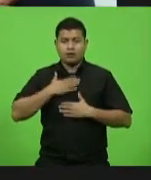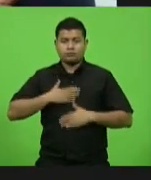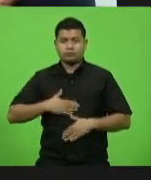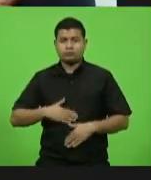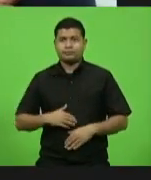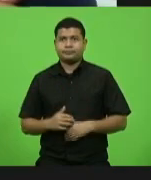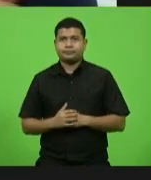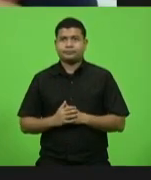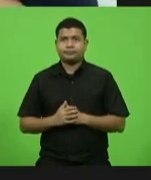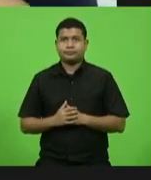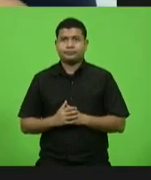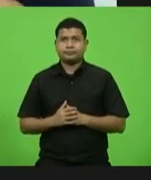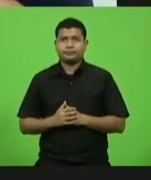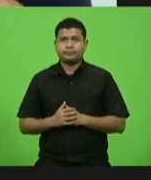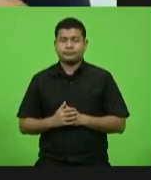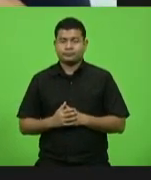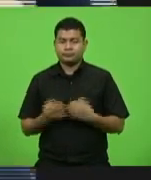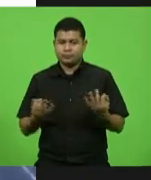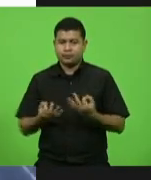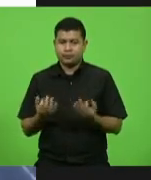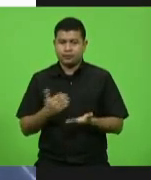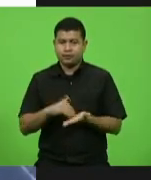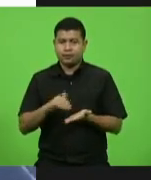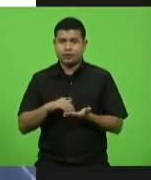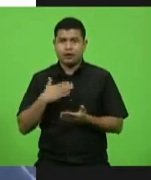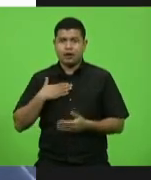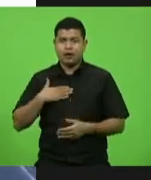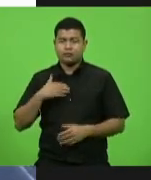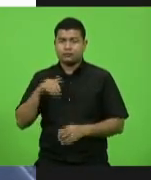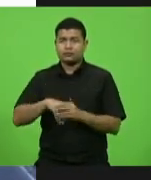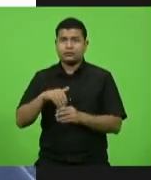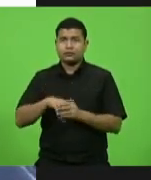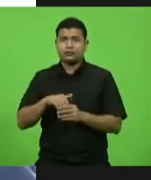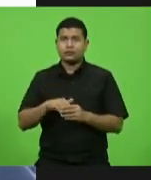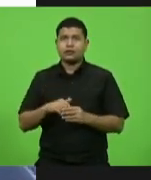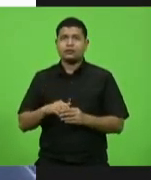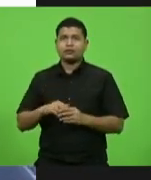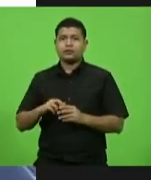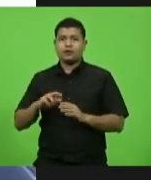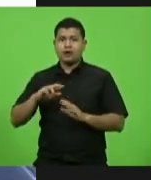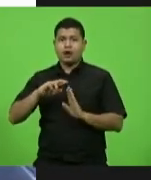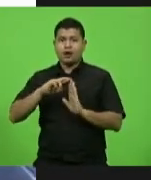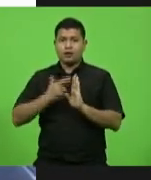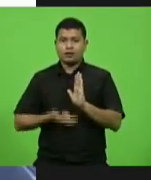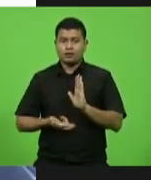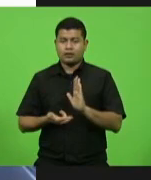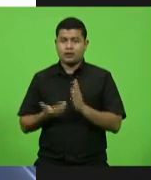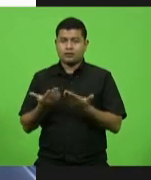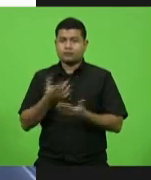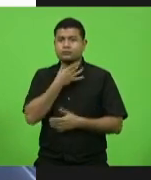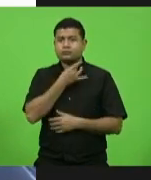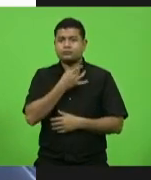Perfeito, secretário. Voto no relator Cobalcini.